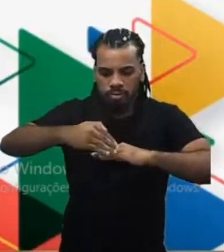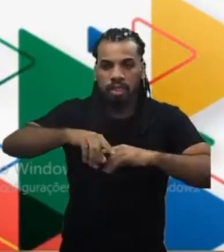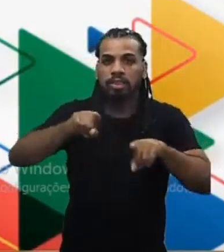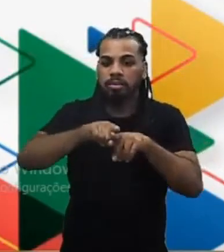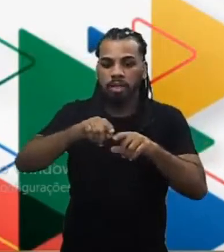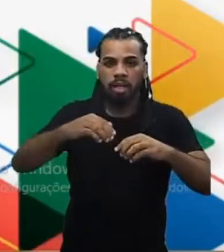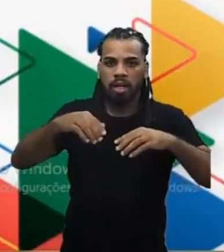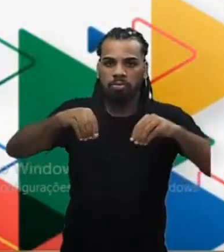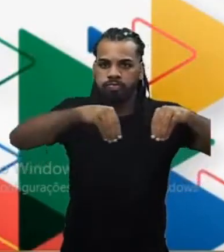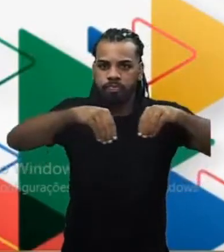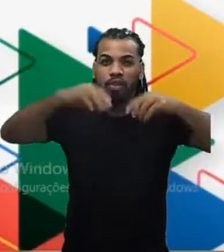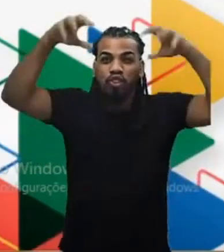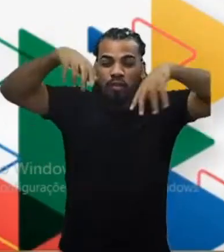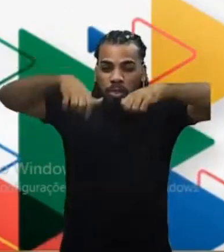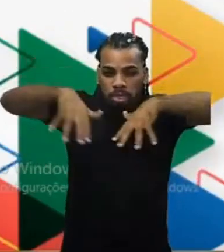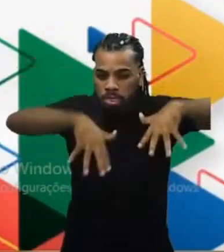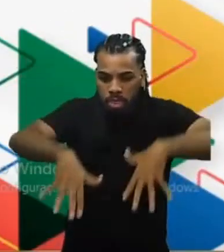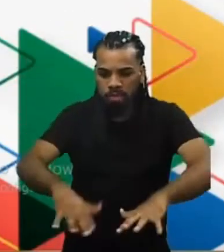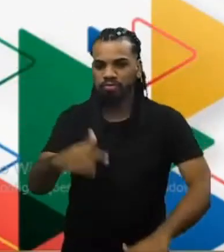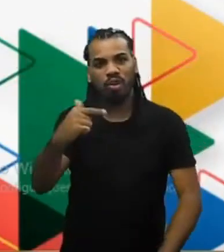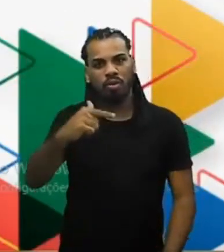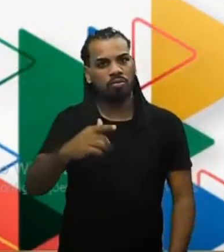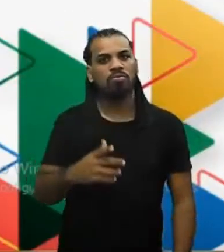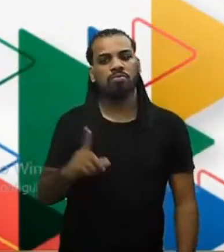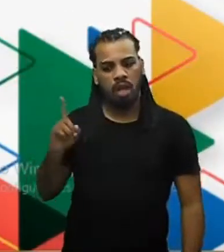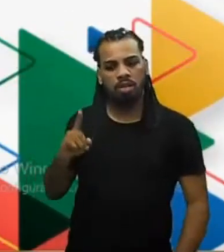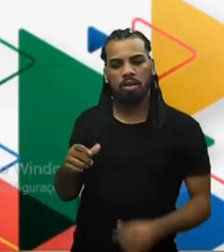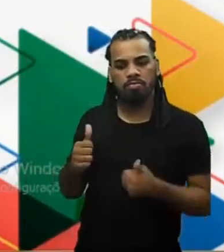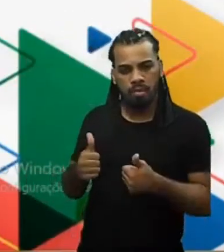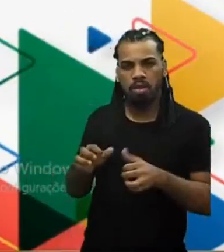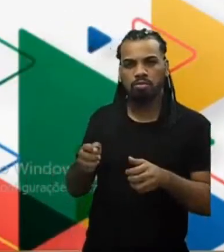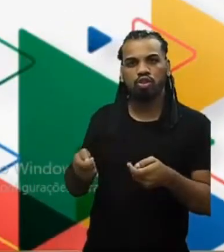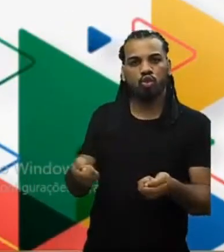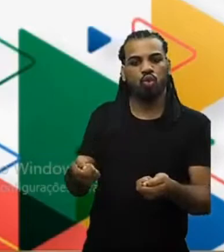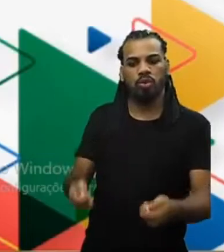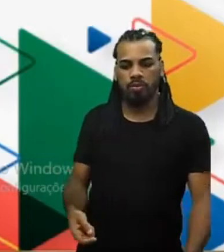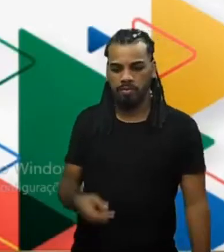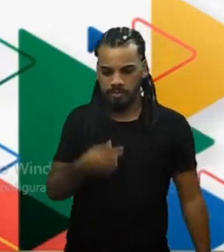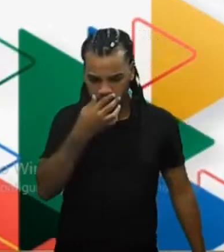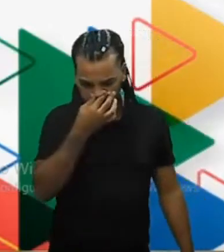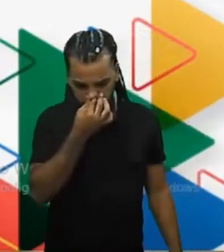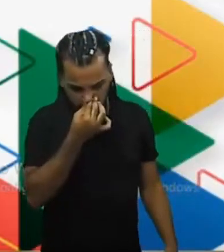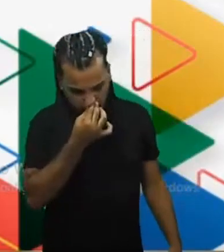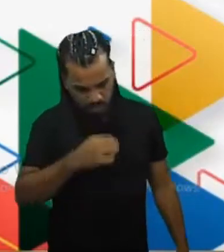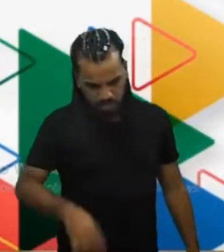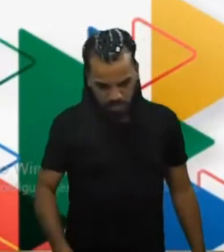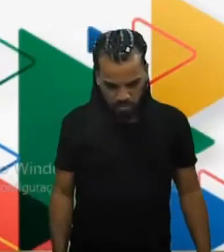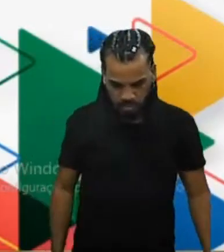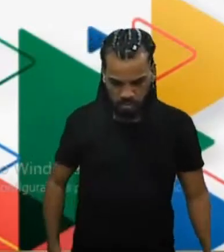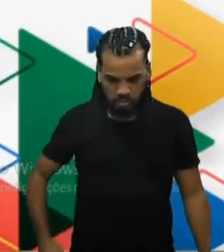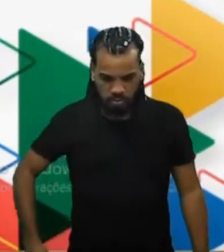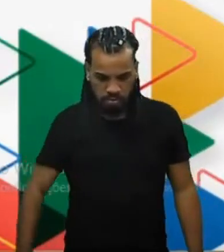Show de bola, tranquilão. Andrezão, joga o tio Pimpô na tela da galera.